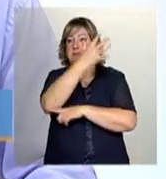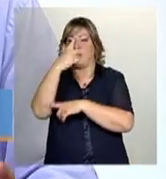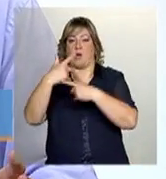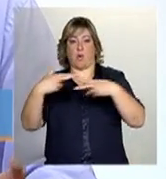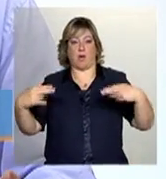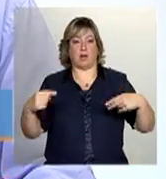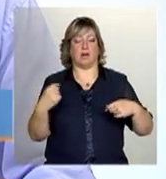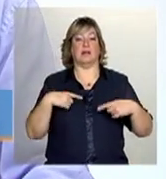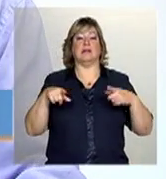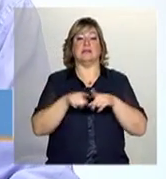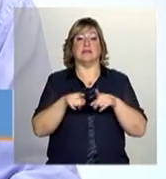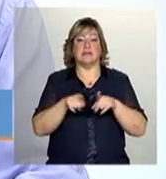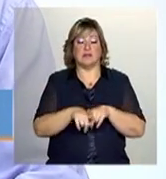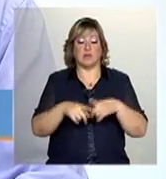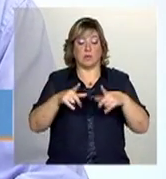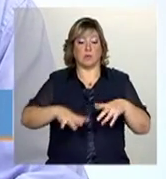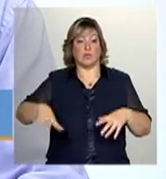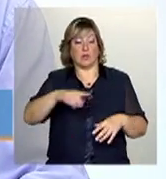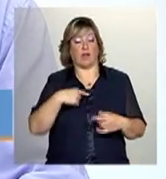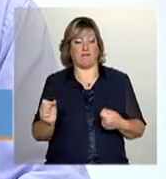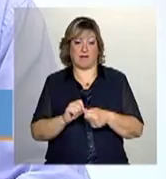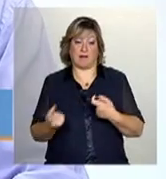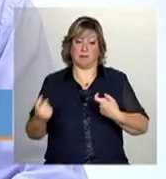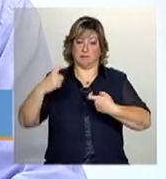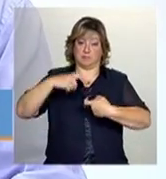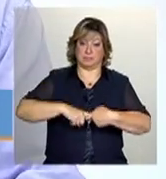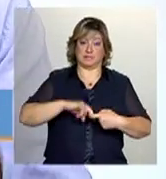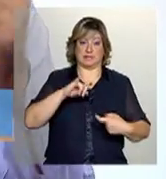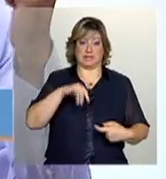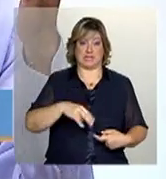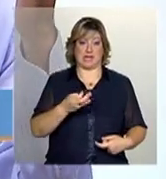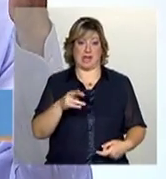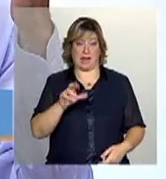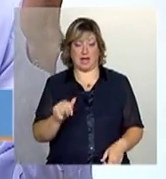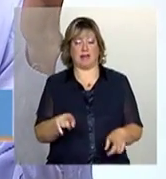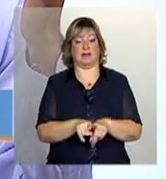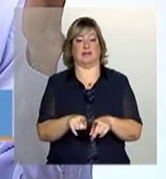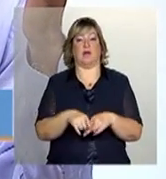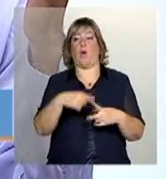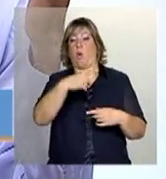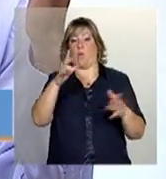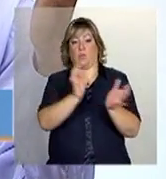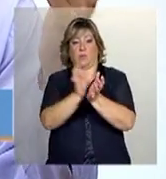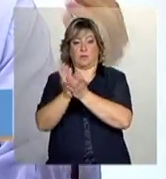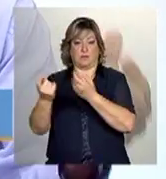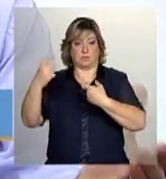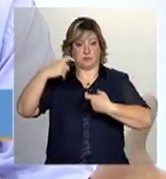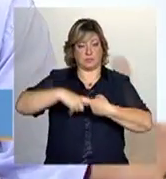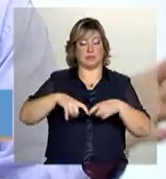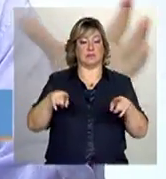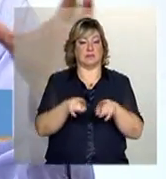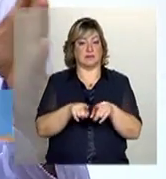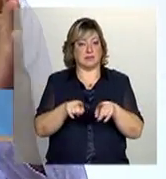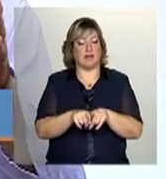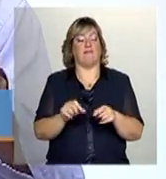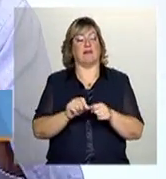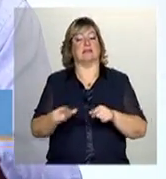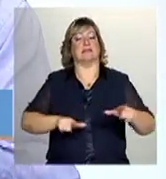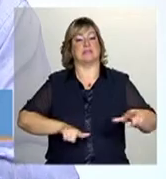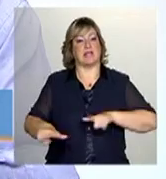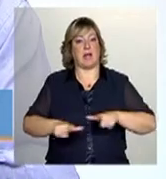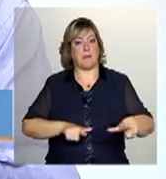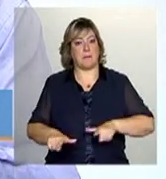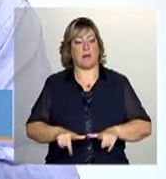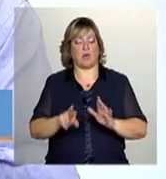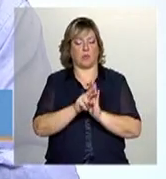desenvolveu uma parceria com o INCRA, com o ICMBio e com a Secretaria de Patrimônio da União também, que vem desenvolvendo um trabalho de